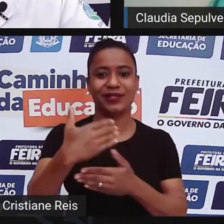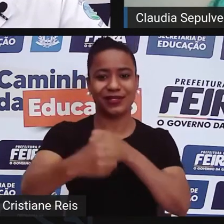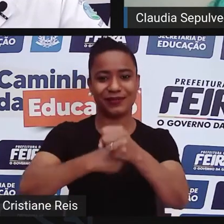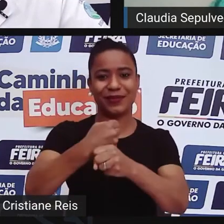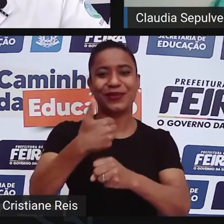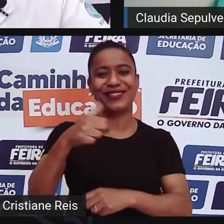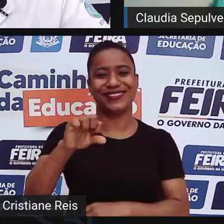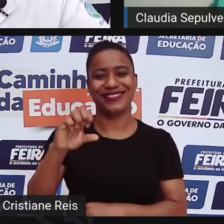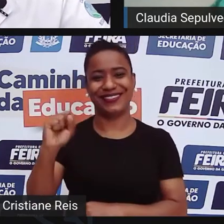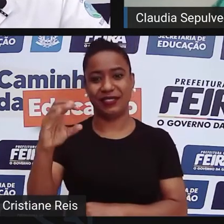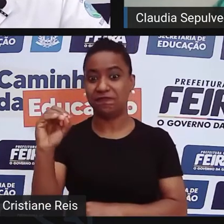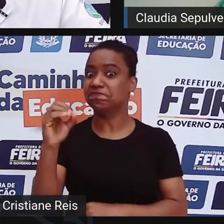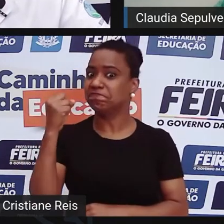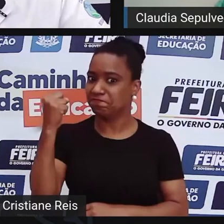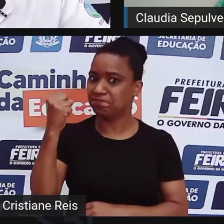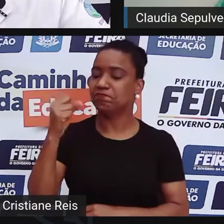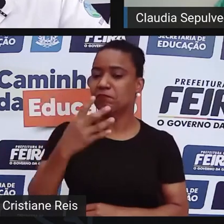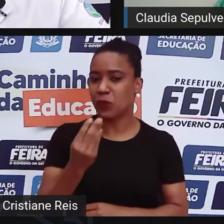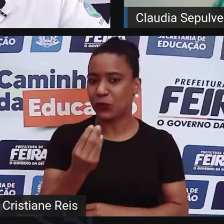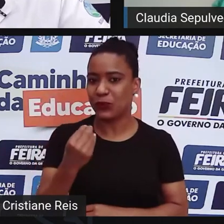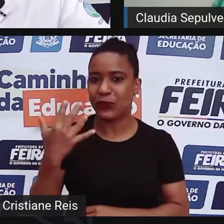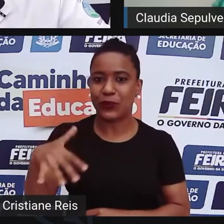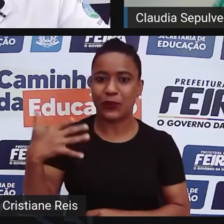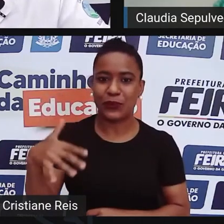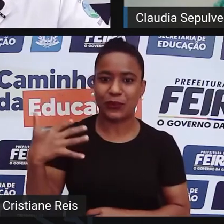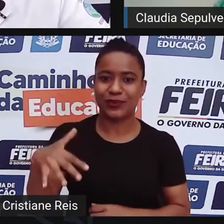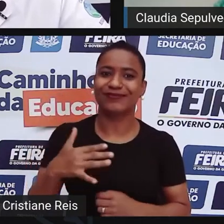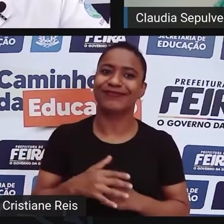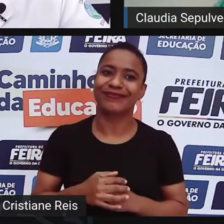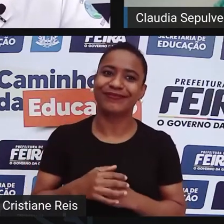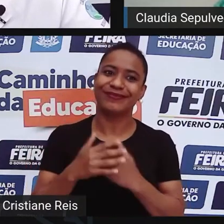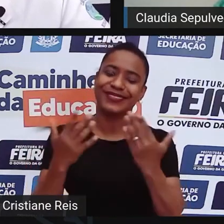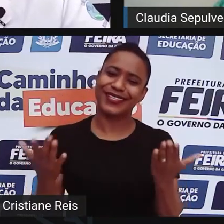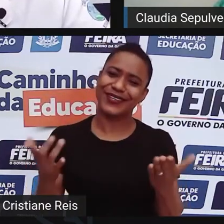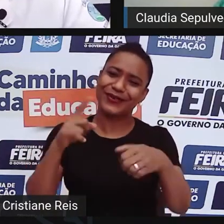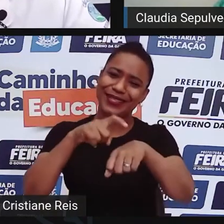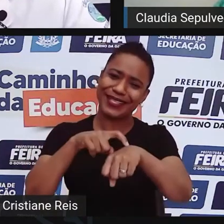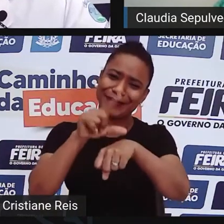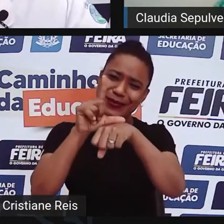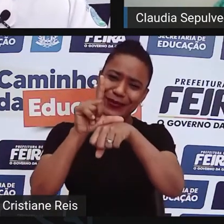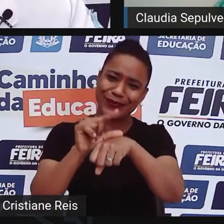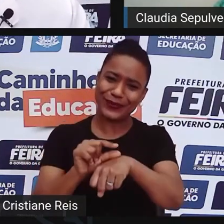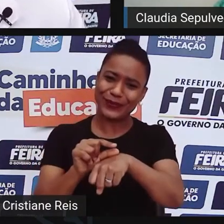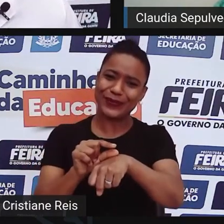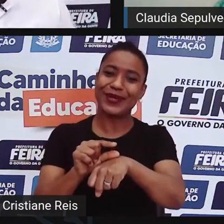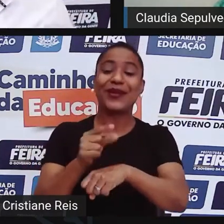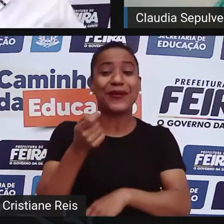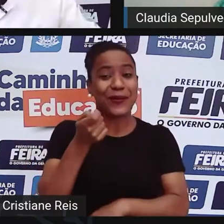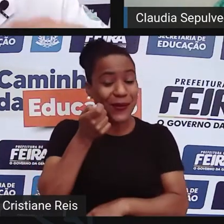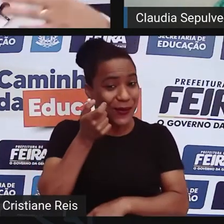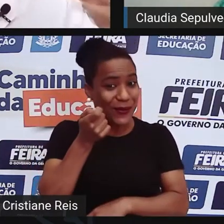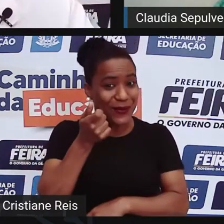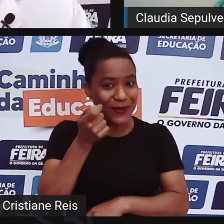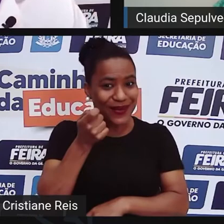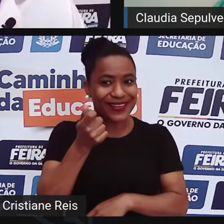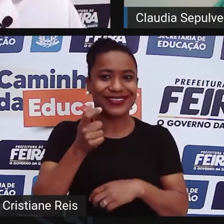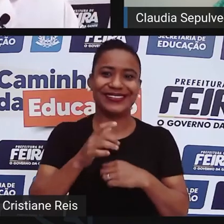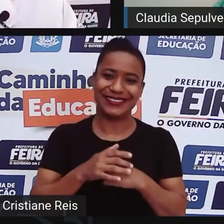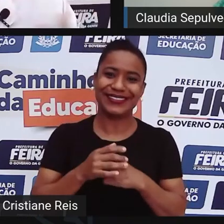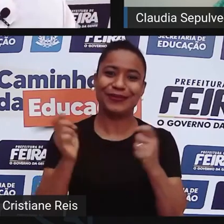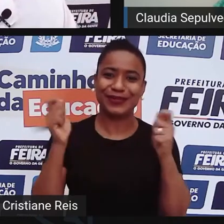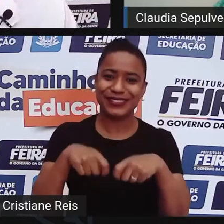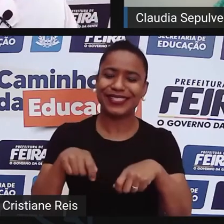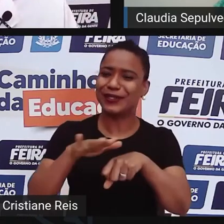Beleza. E agora, infelizmente, nosso tempo está quase acabando, a gente poderia continuar